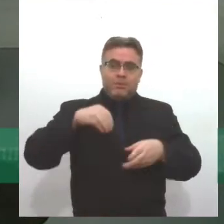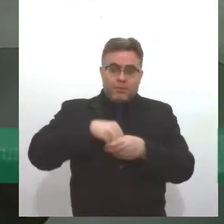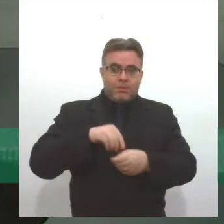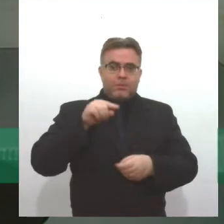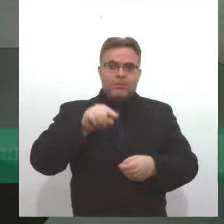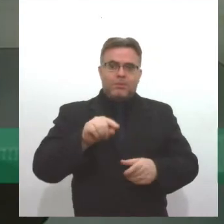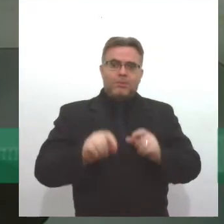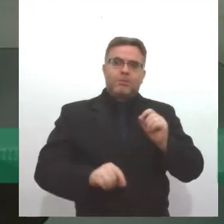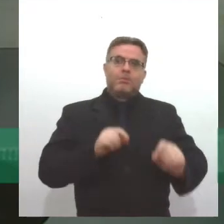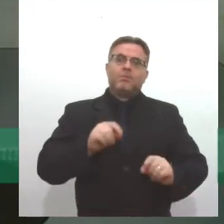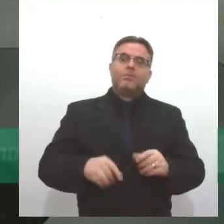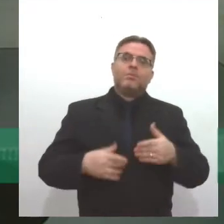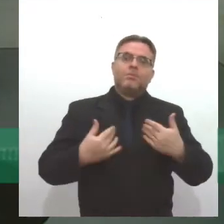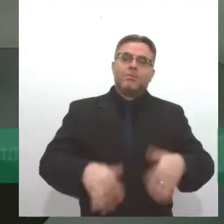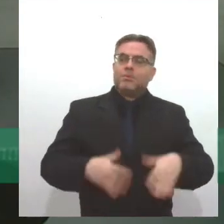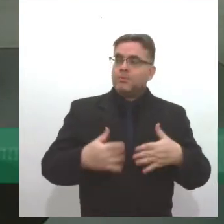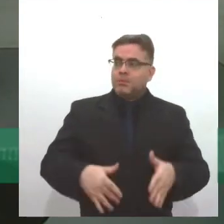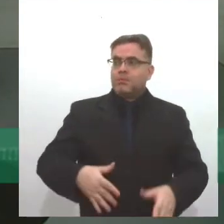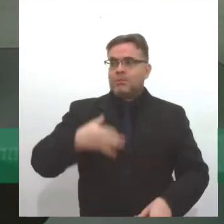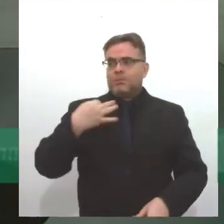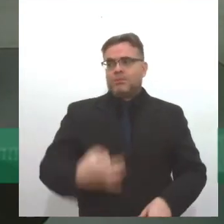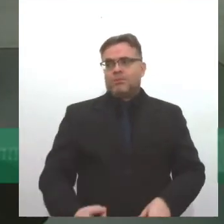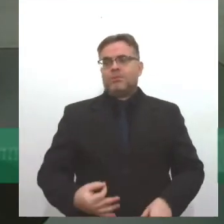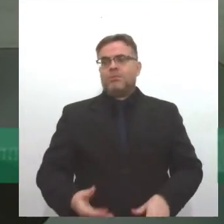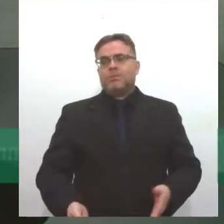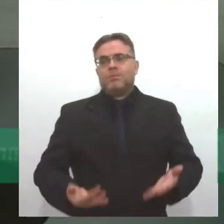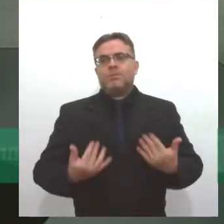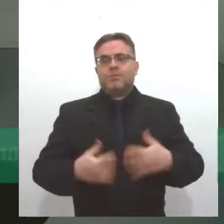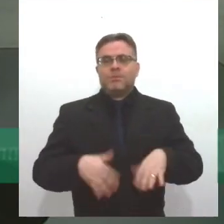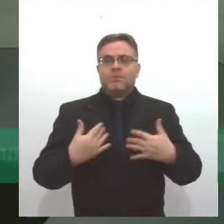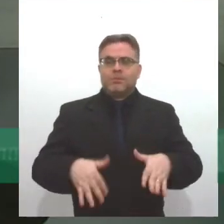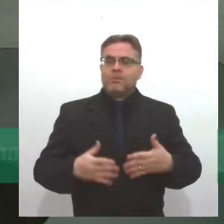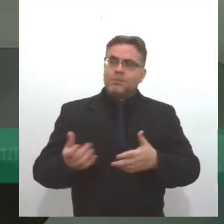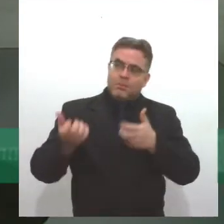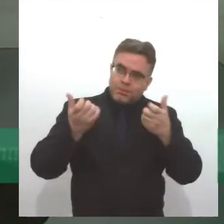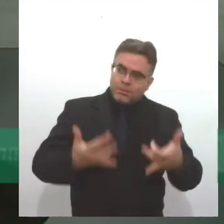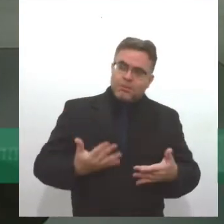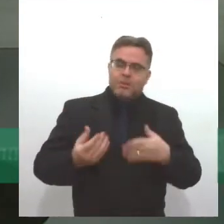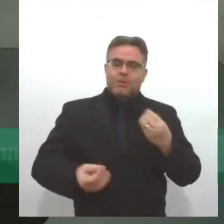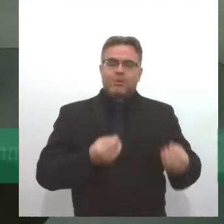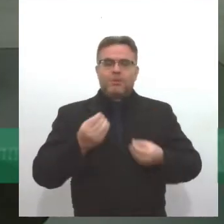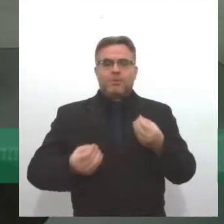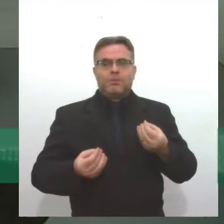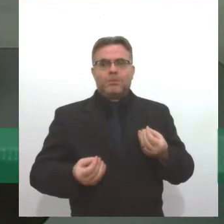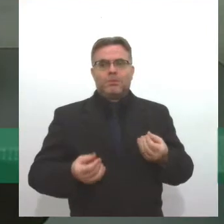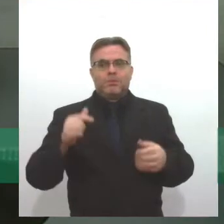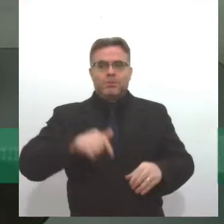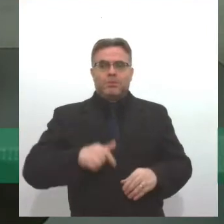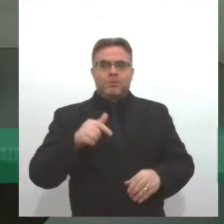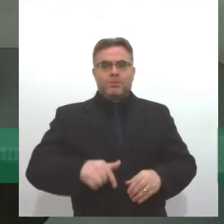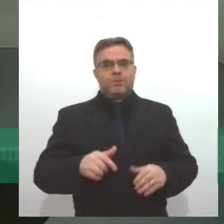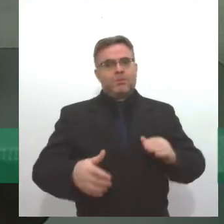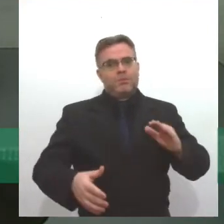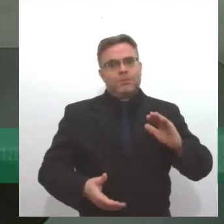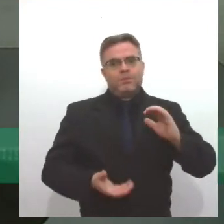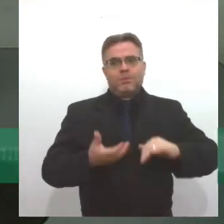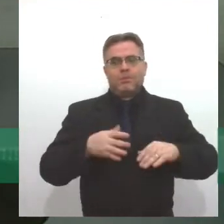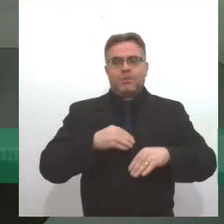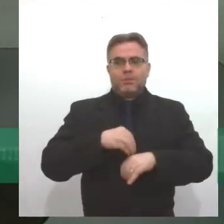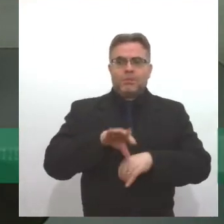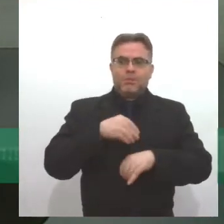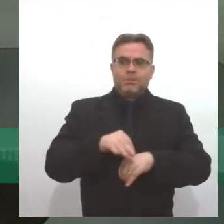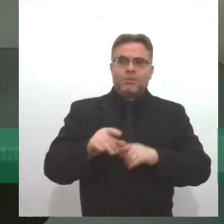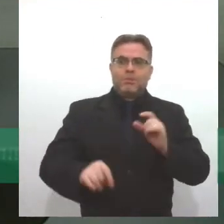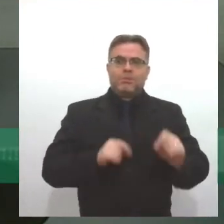no popular falando, de honestidade muito grande. Eu queria que o senhor discorresse sobre isso, porque aqui no Congresso em Pauta a gente não fala nada